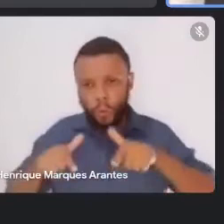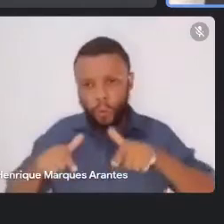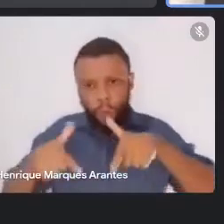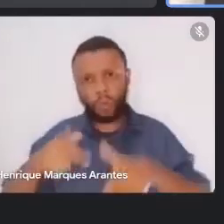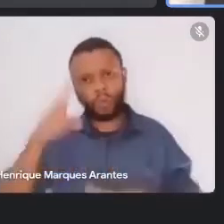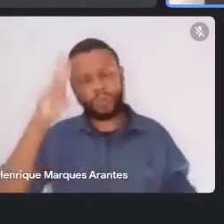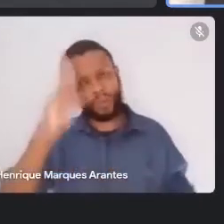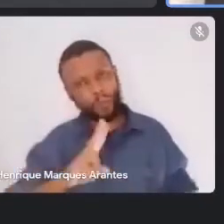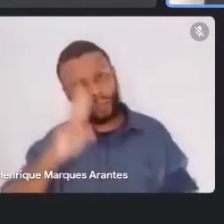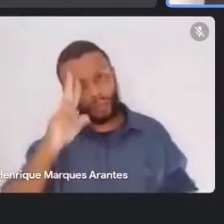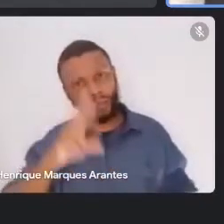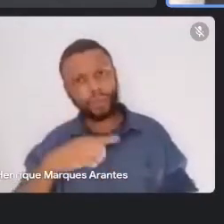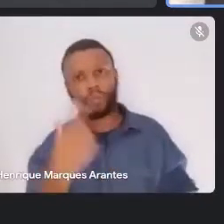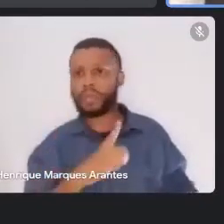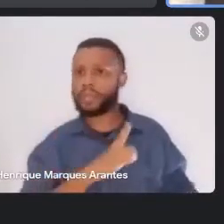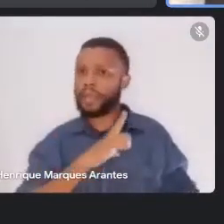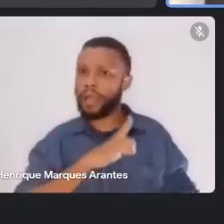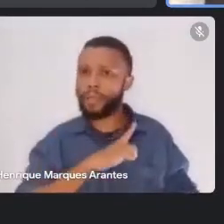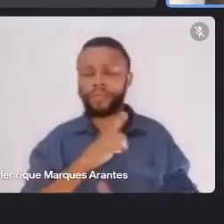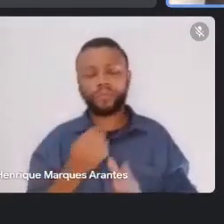de produzir